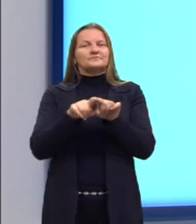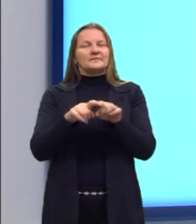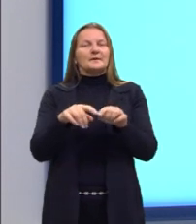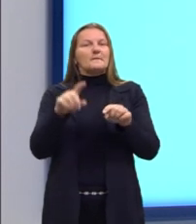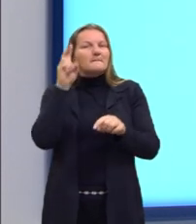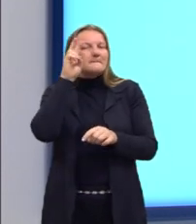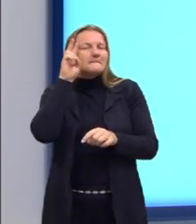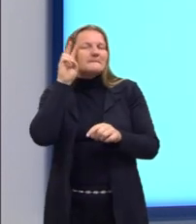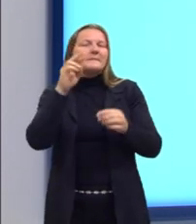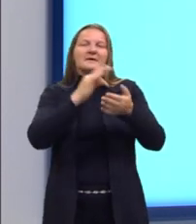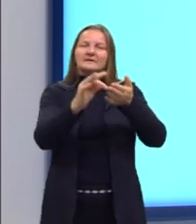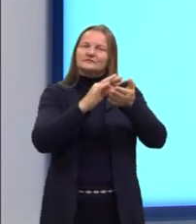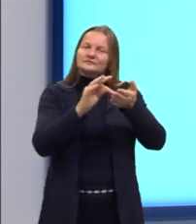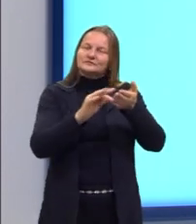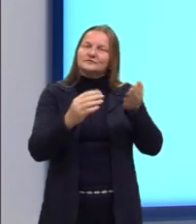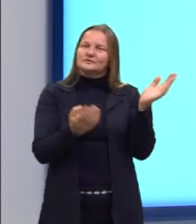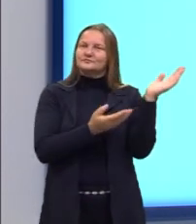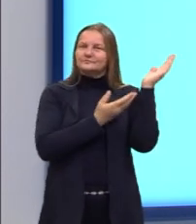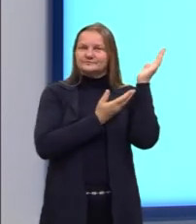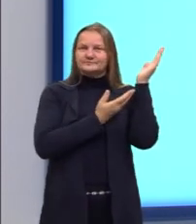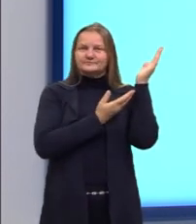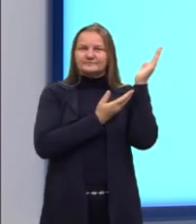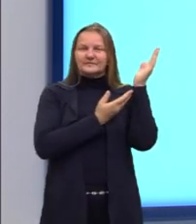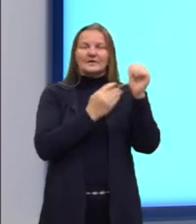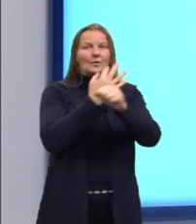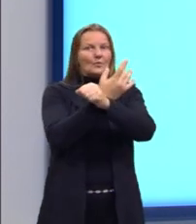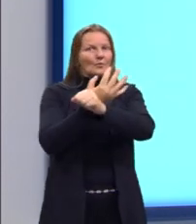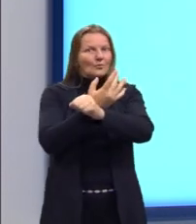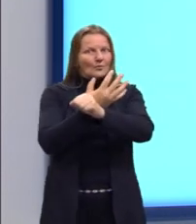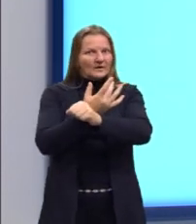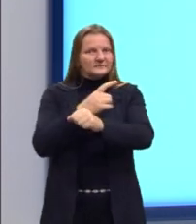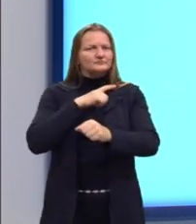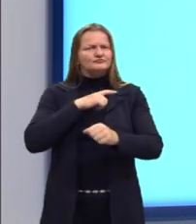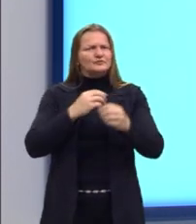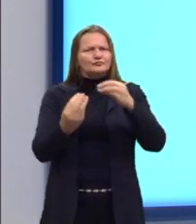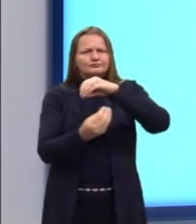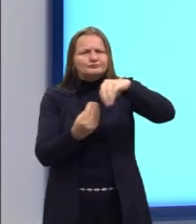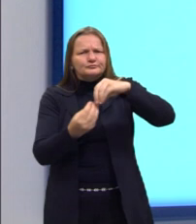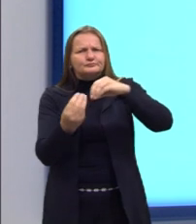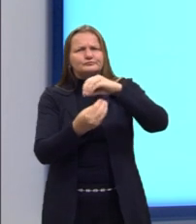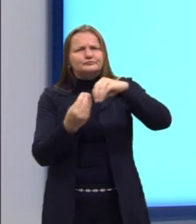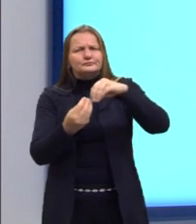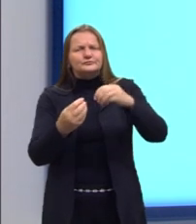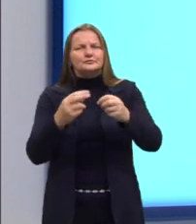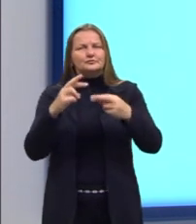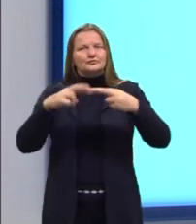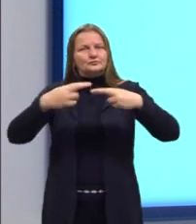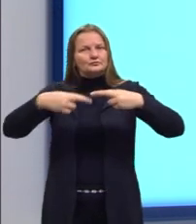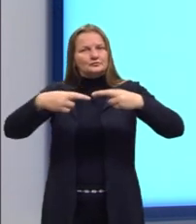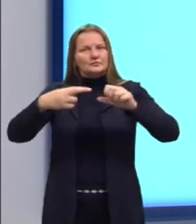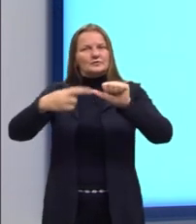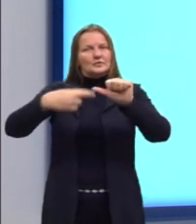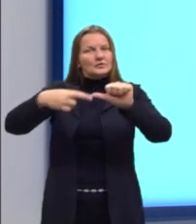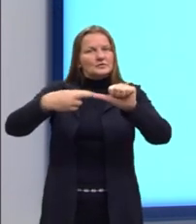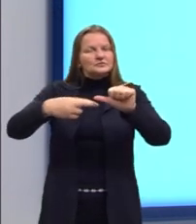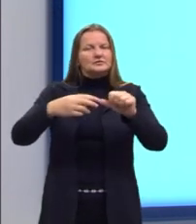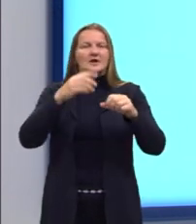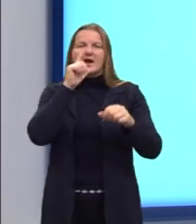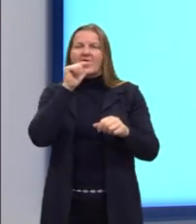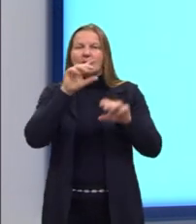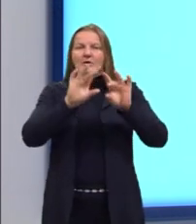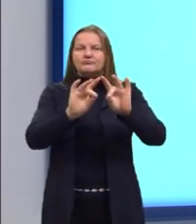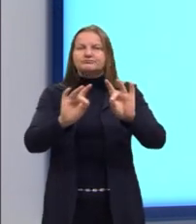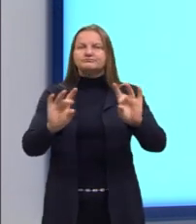segundo a teoria de Arrhenius, os ácidos, eles são compostos que, quando reagem com água, em substância aquosa,